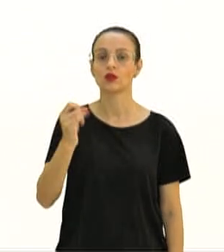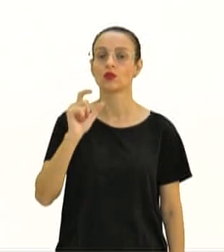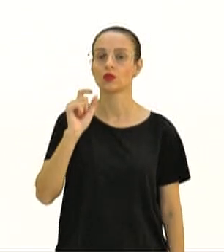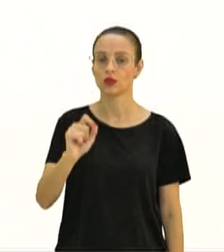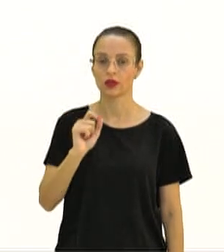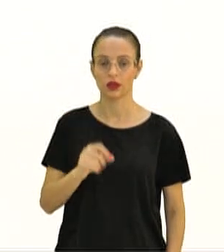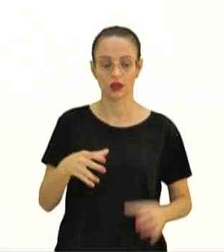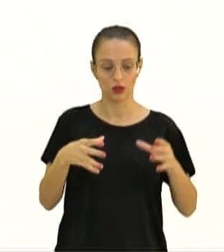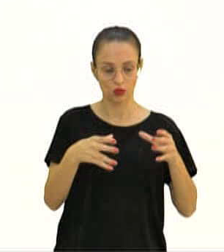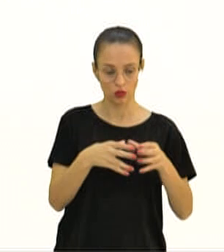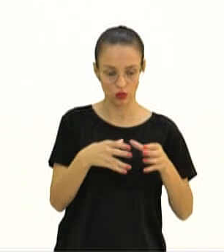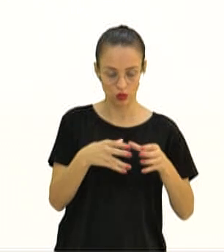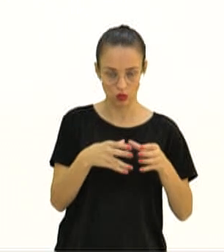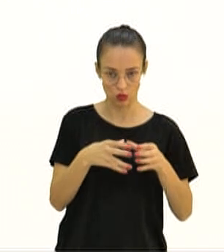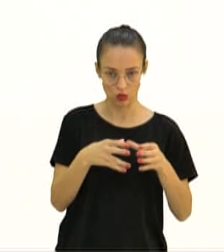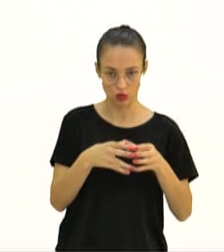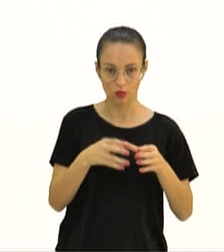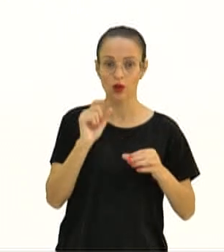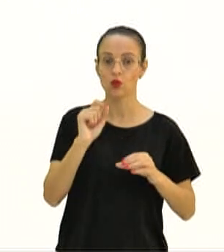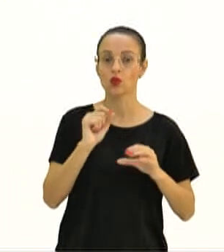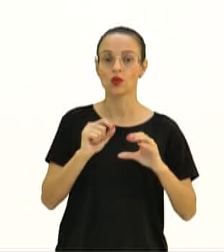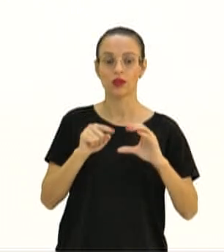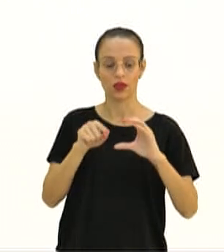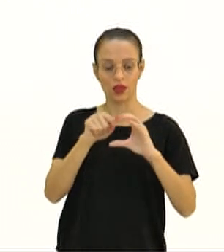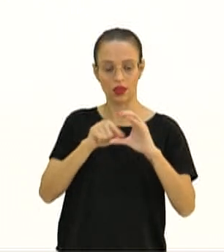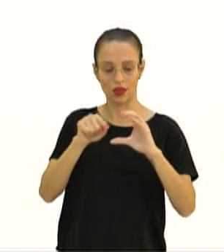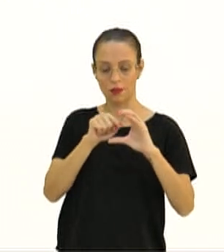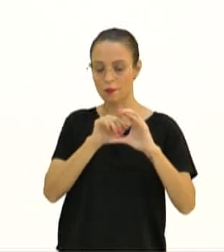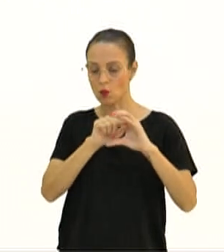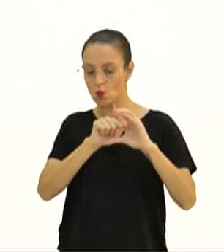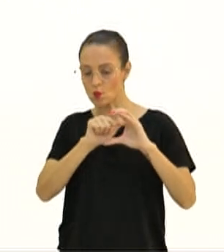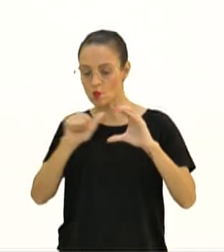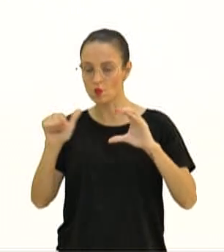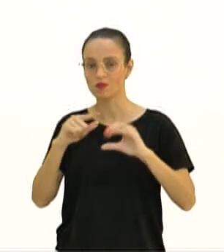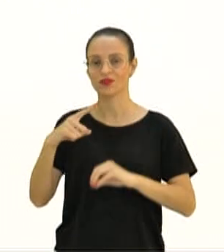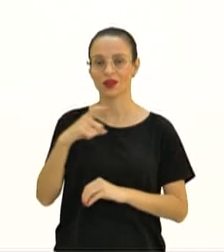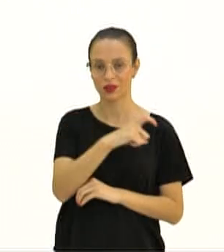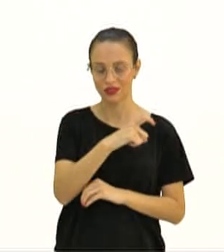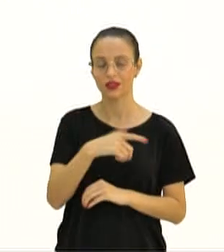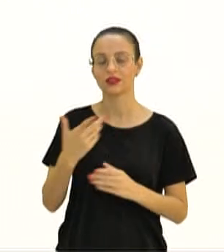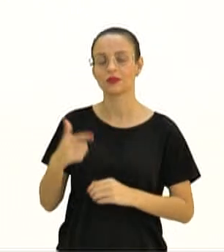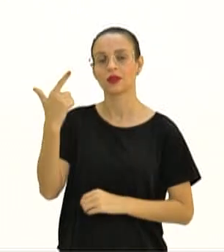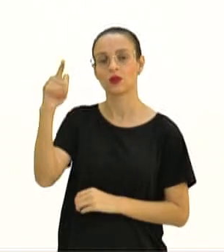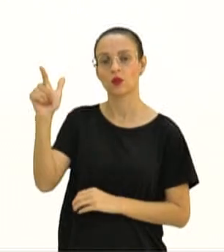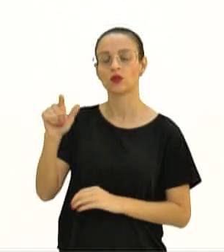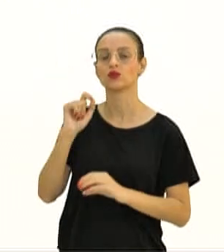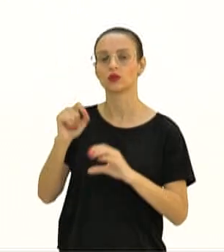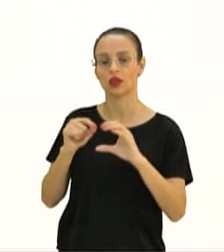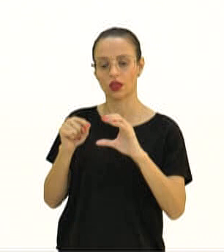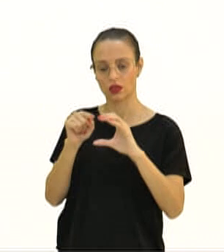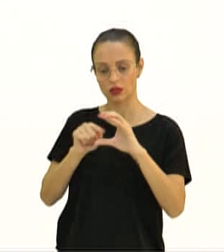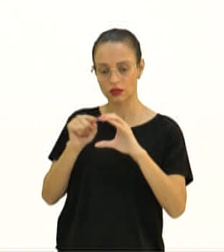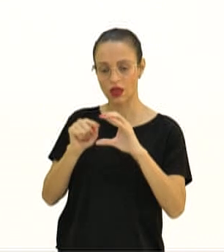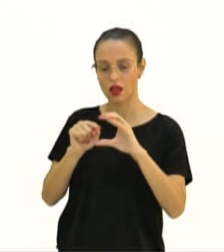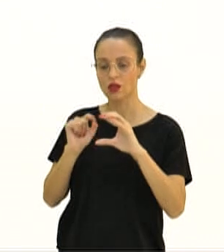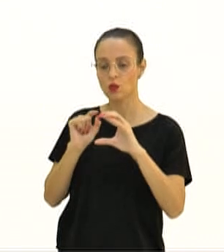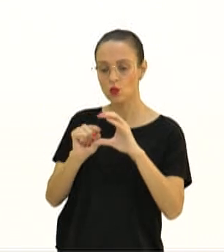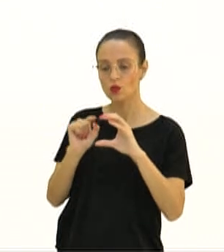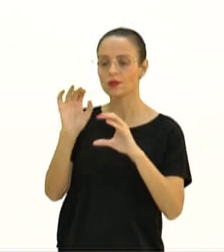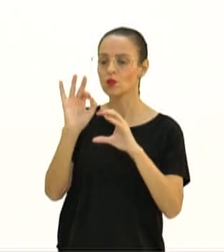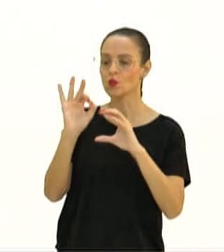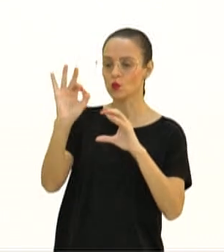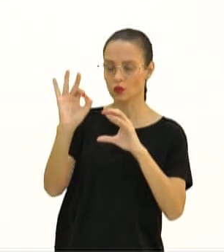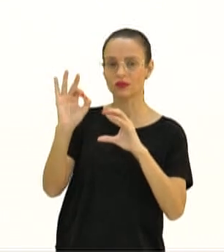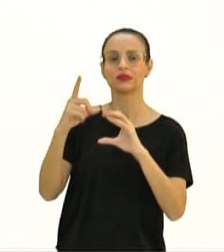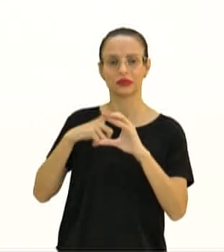Nós vamos ter um grupo que eu vou chamar de procariontes, que vão ser as bactérias, reino monera, os demais são eucariontes. Ou seja, que vão